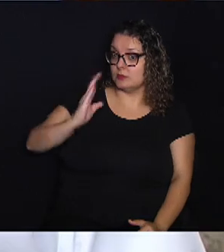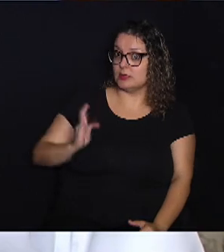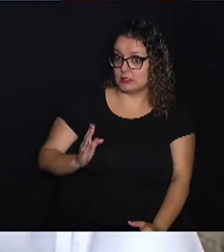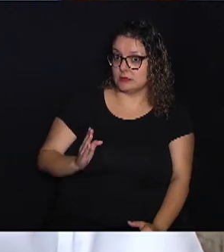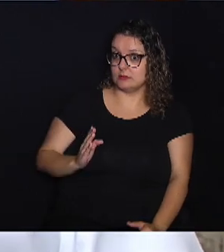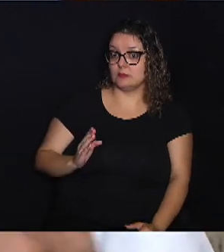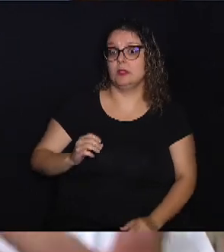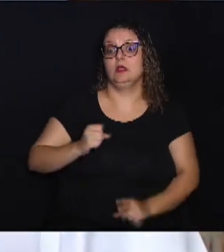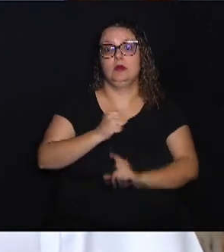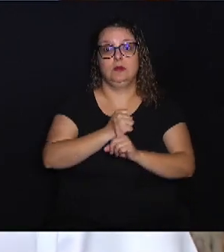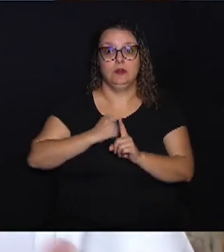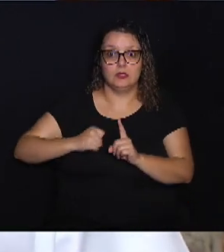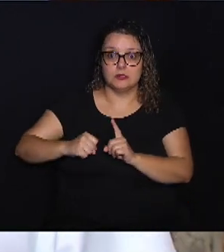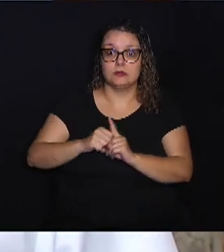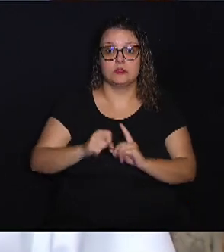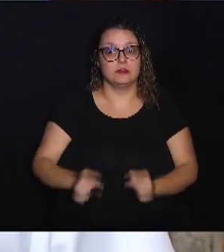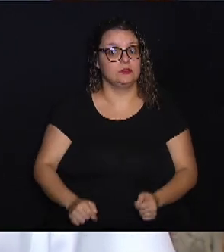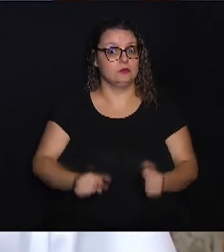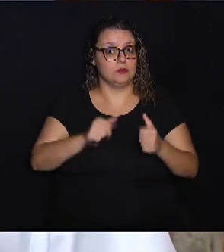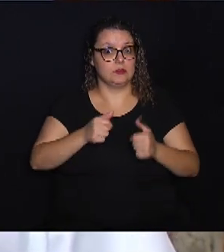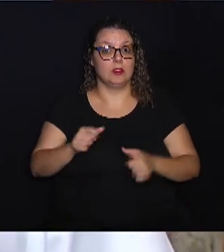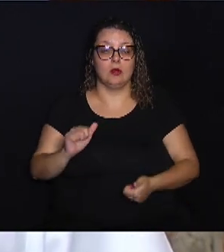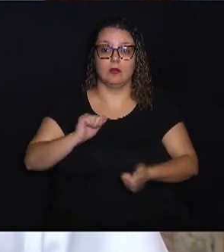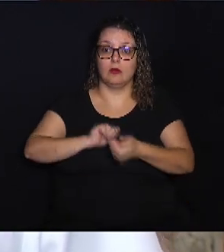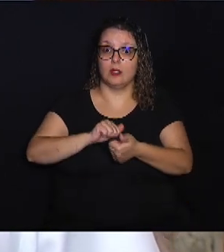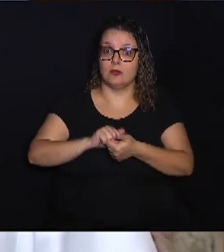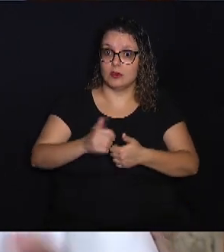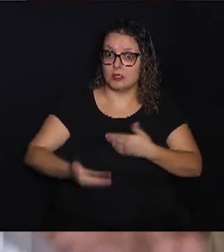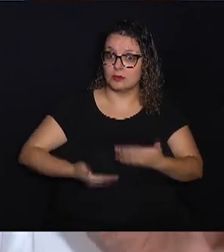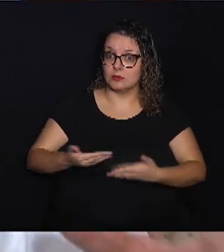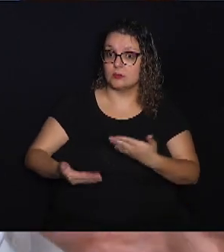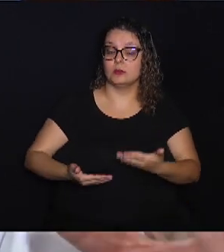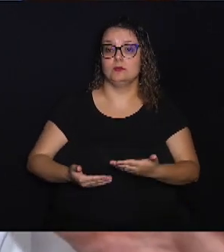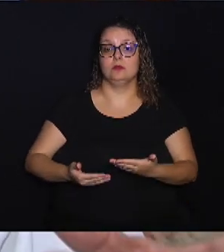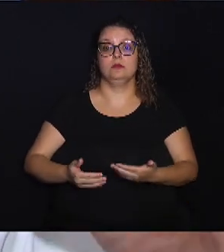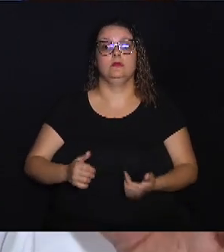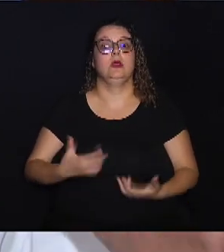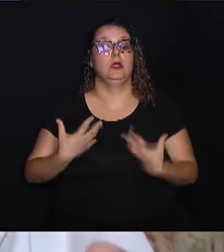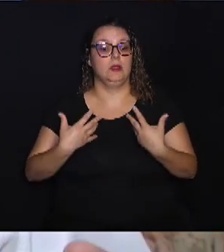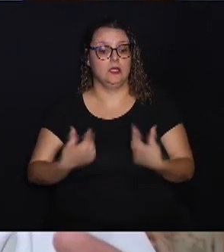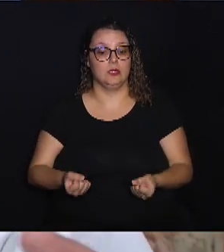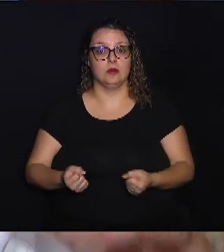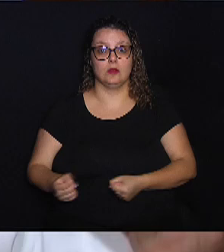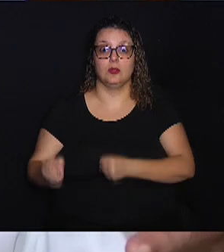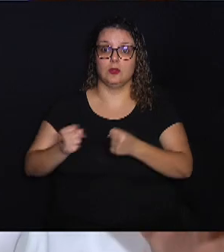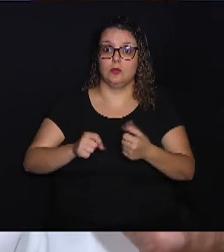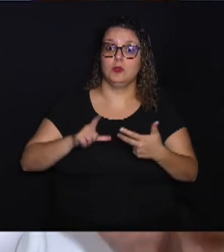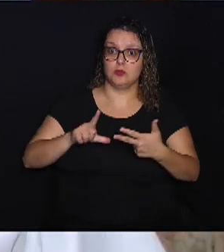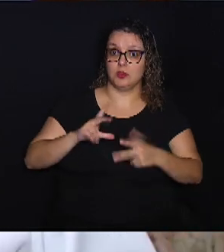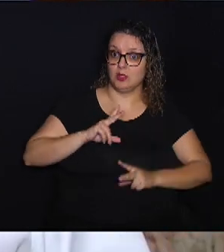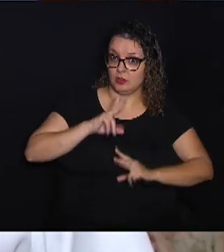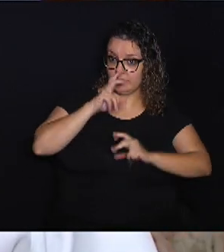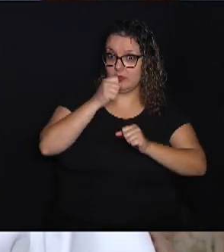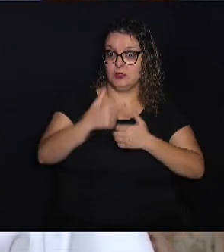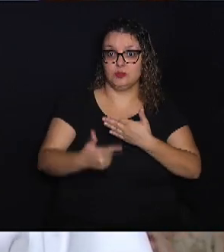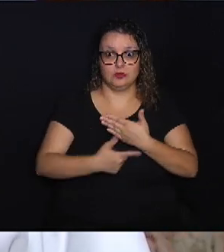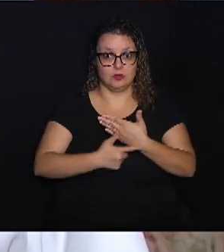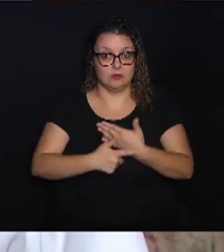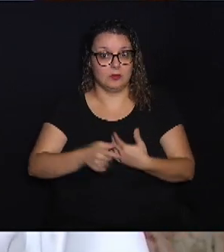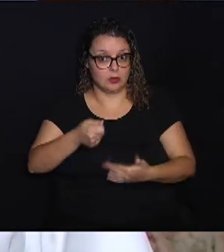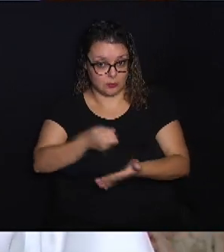A sociedade ganha na qualidade do serviço. Ela ganha quando o poder legislativo é forte e cumpre o seu papel,